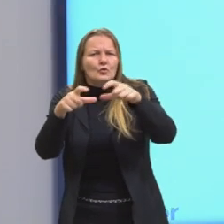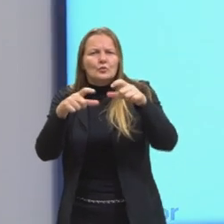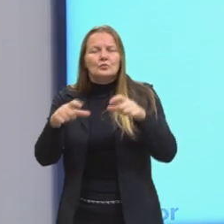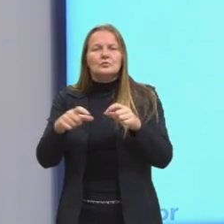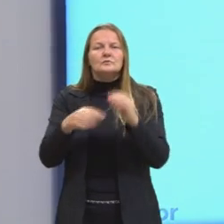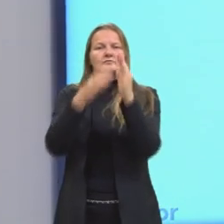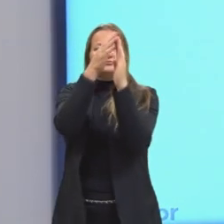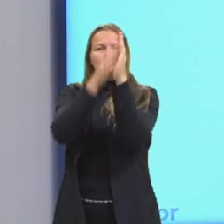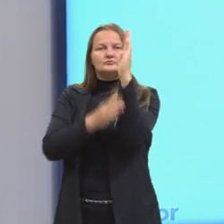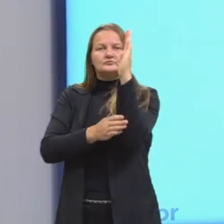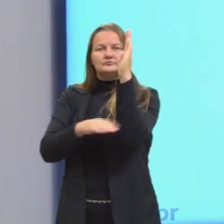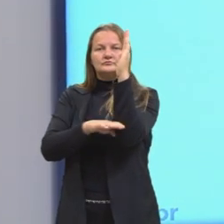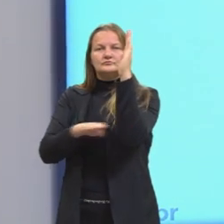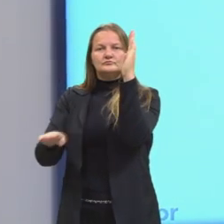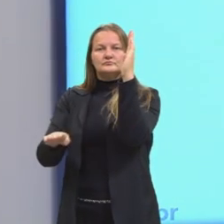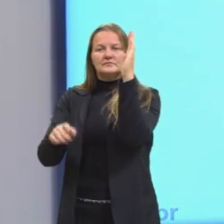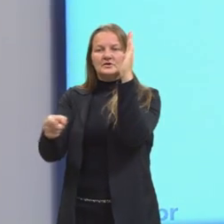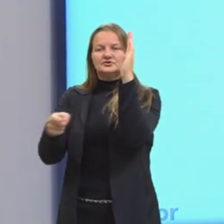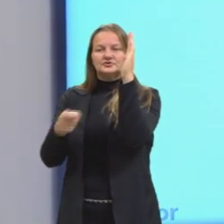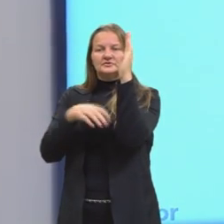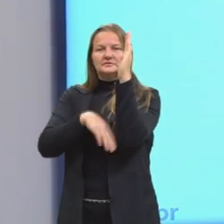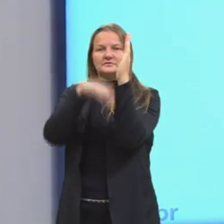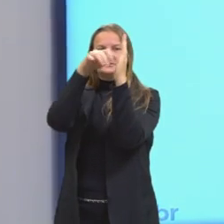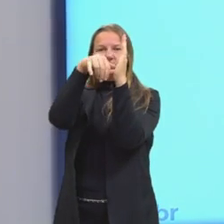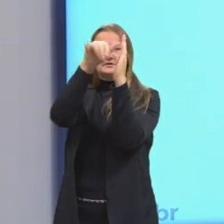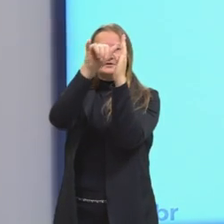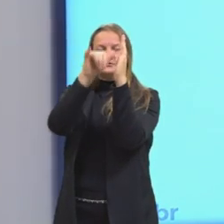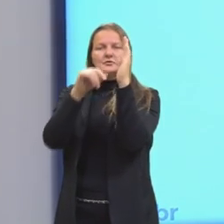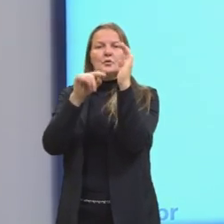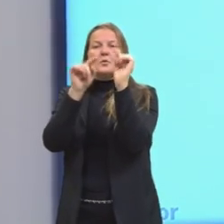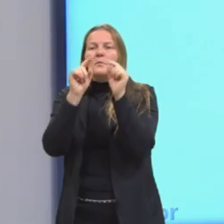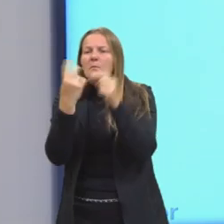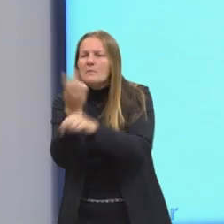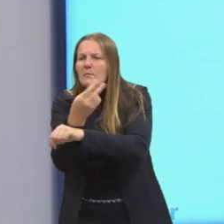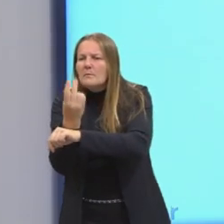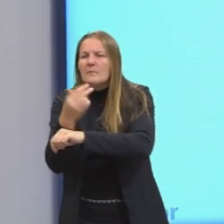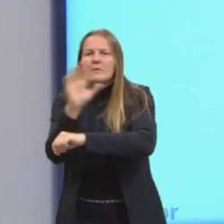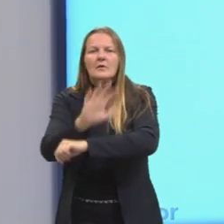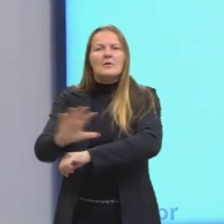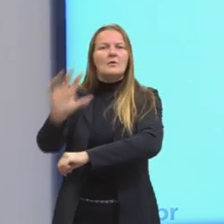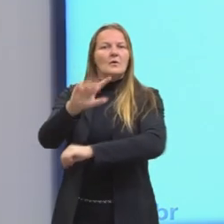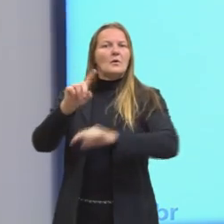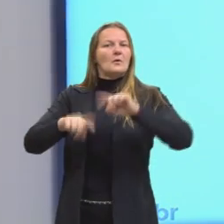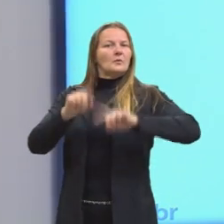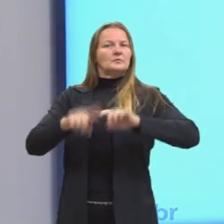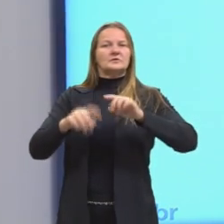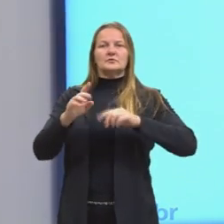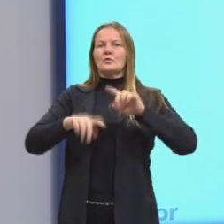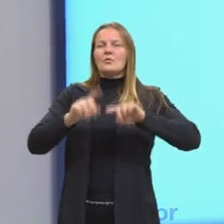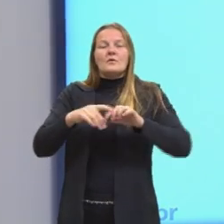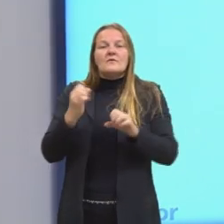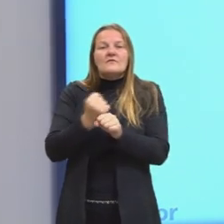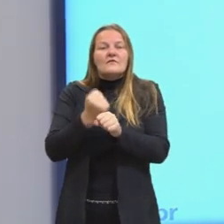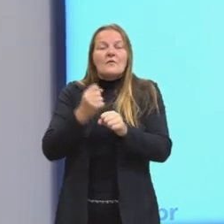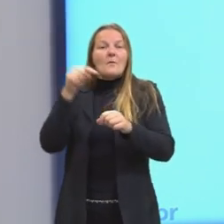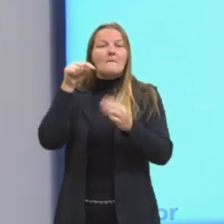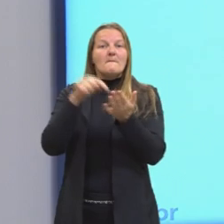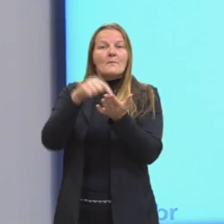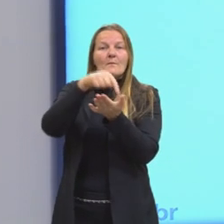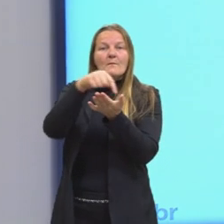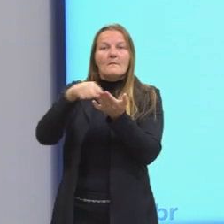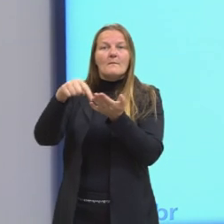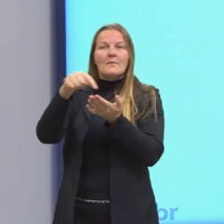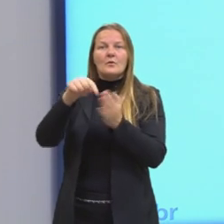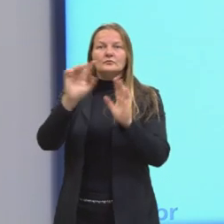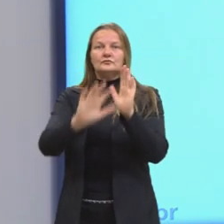sistema de coordenadas, todos os pontos e consequentemente todo o objeto formado a partir desses pontos que estejam